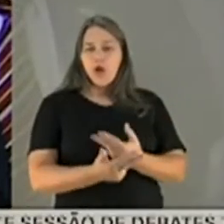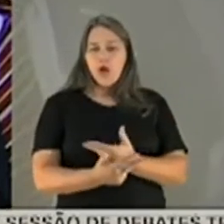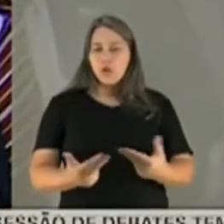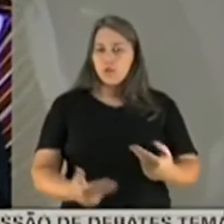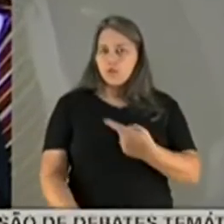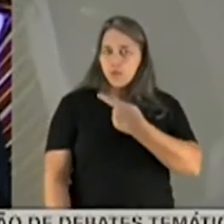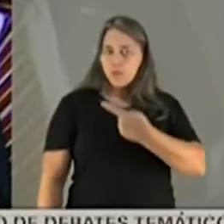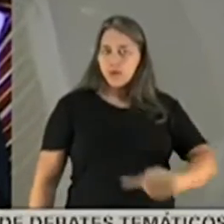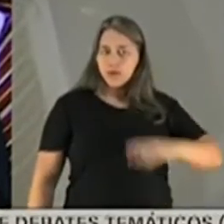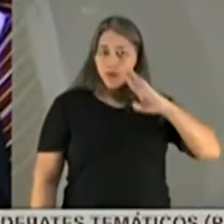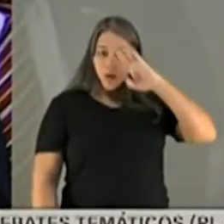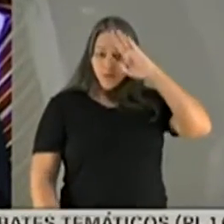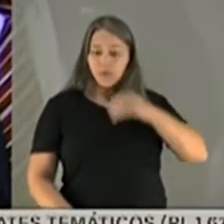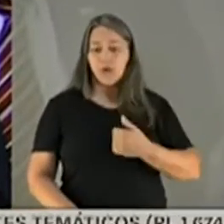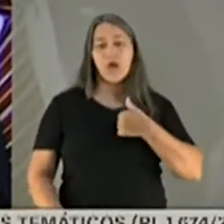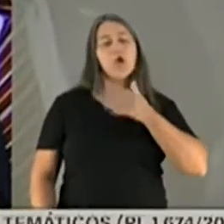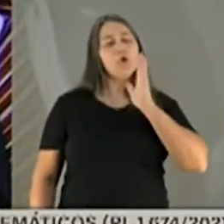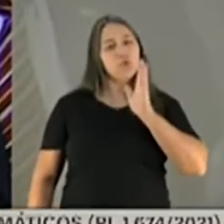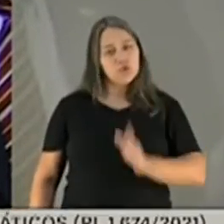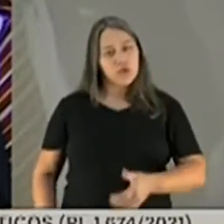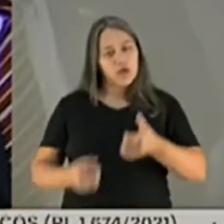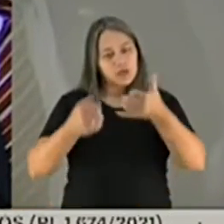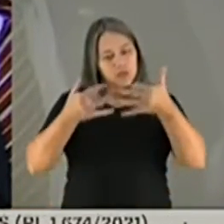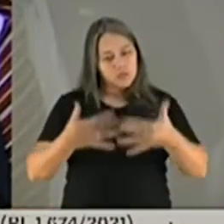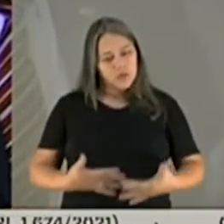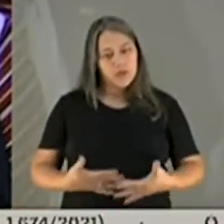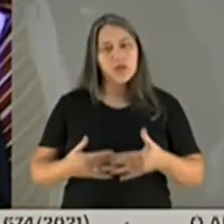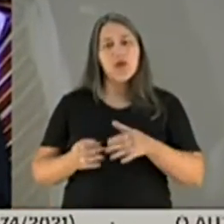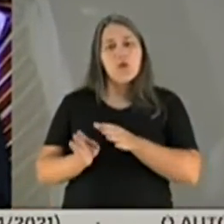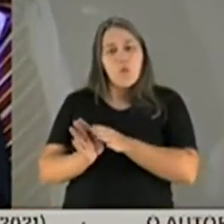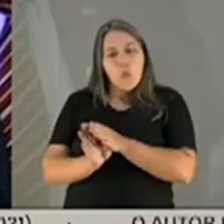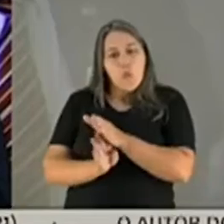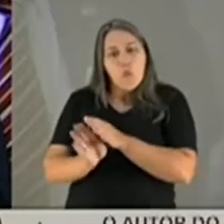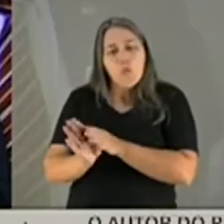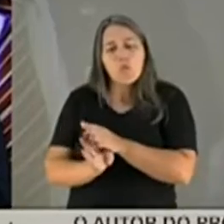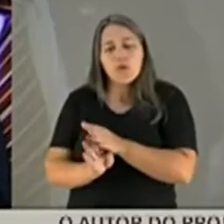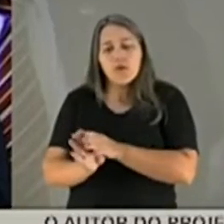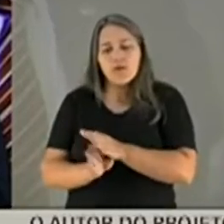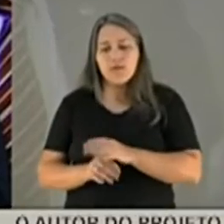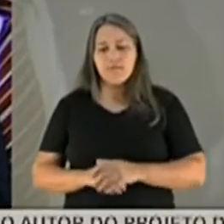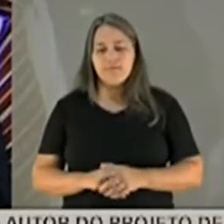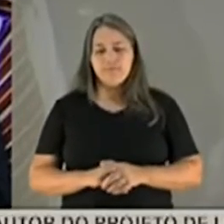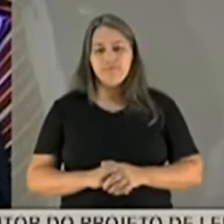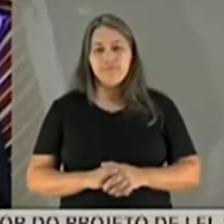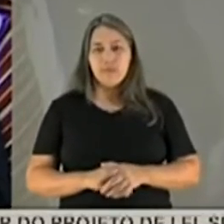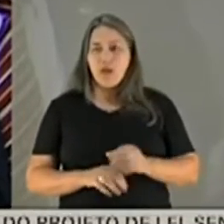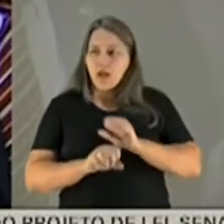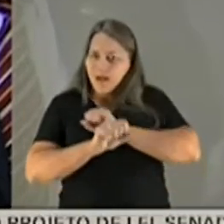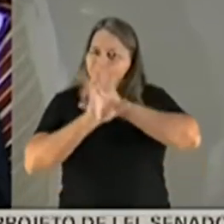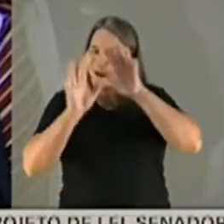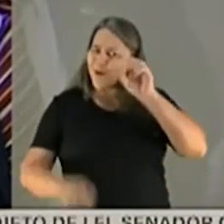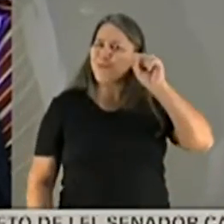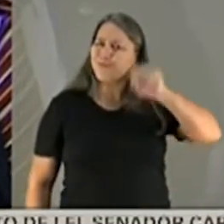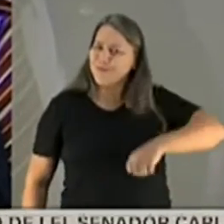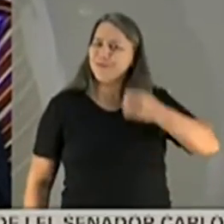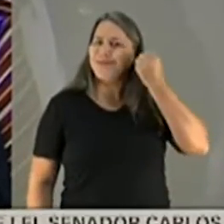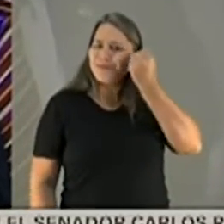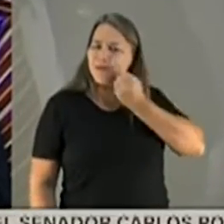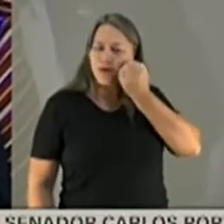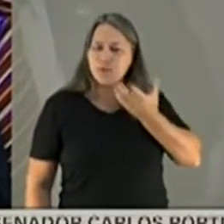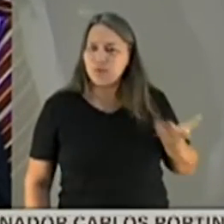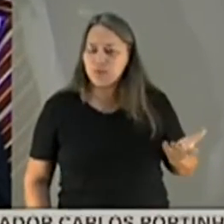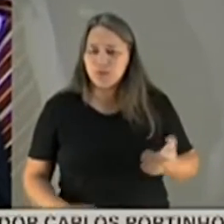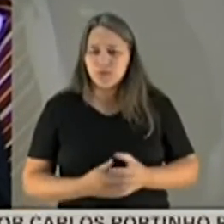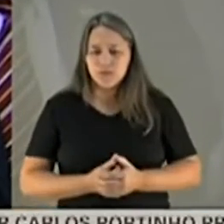julgar, é orientar. Eu já falei com o presidente da Vossa excelência não orienta? É evidente que sim, senador. É evidente que sim.